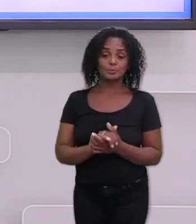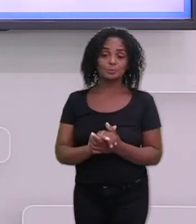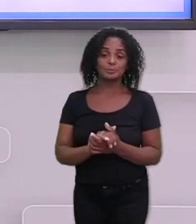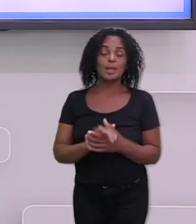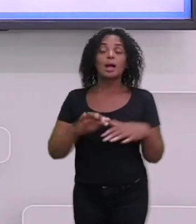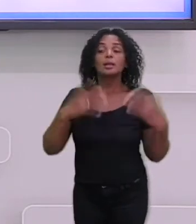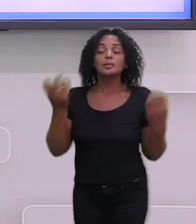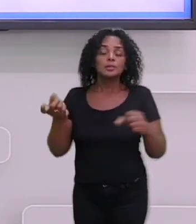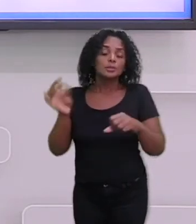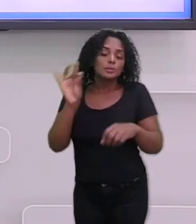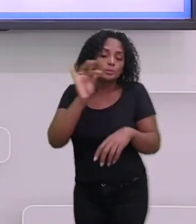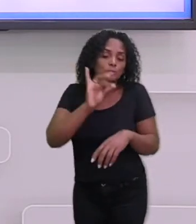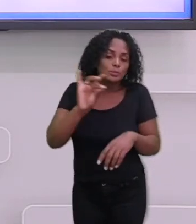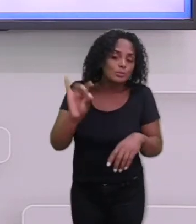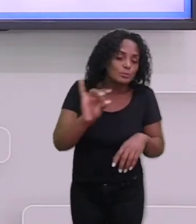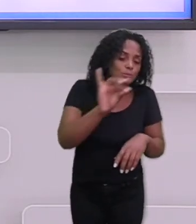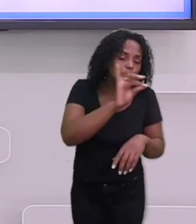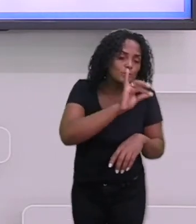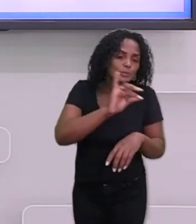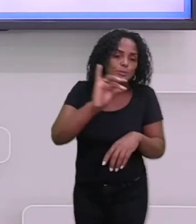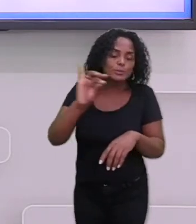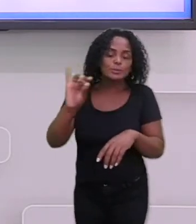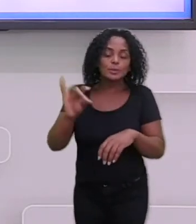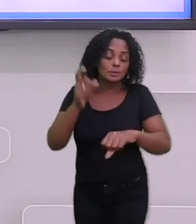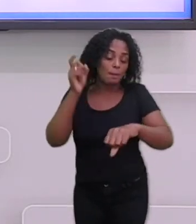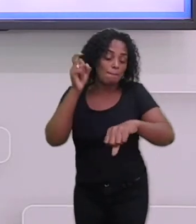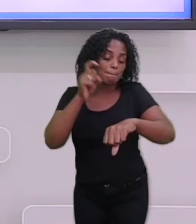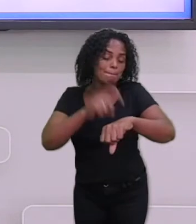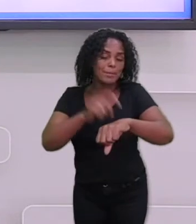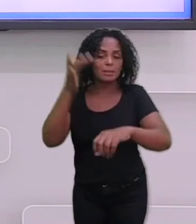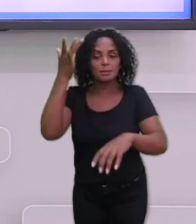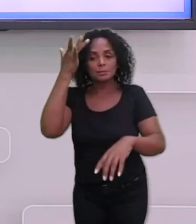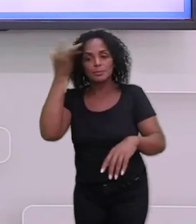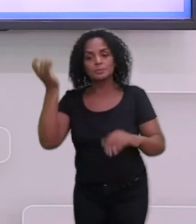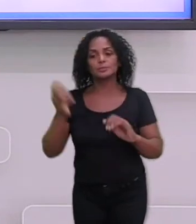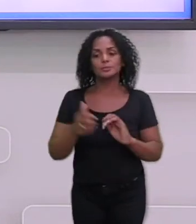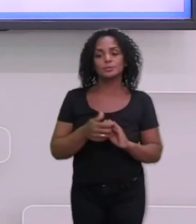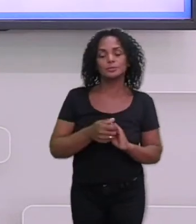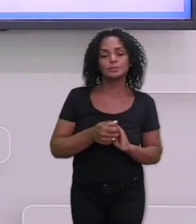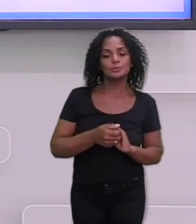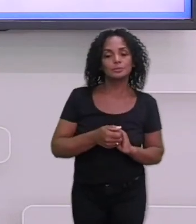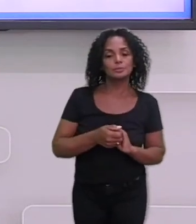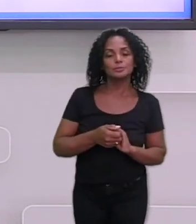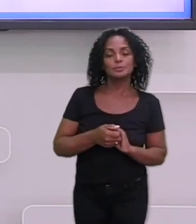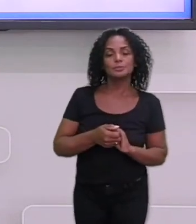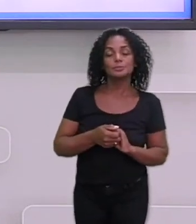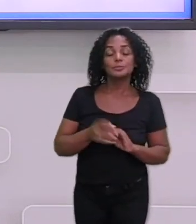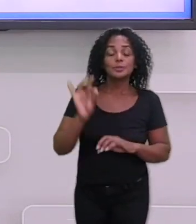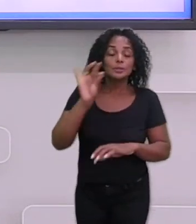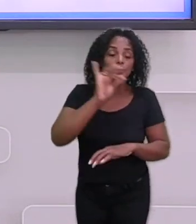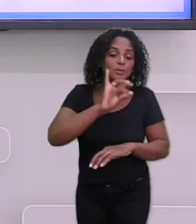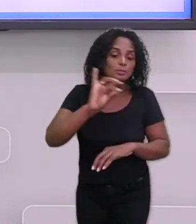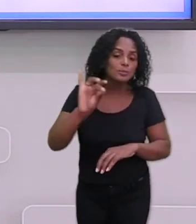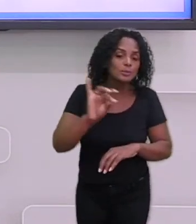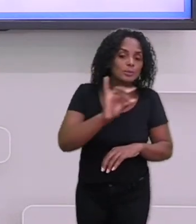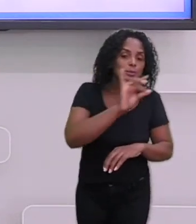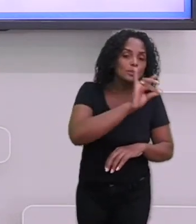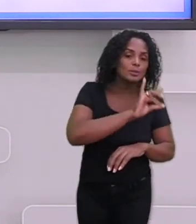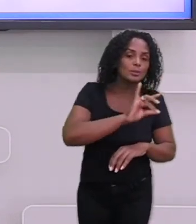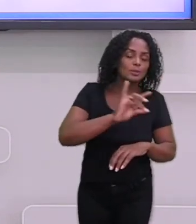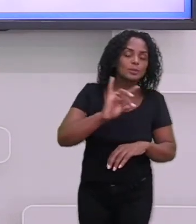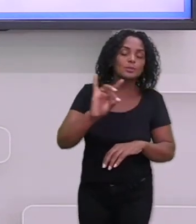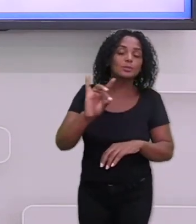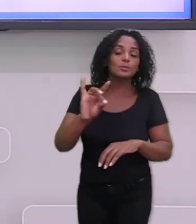mosquito que não tem o vírus vem e pica essa pessoa. Esse mosquito passa a